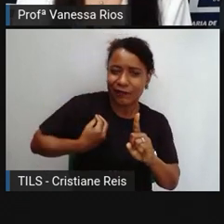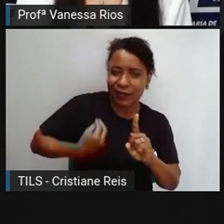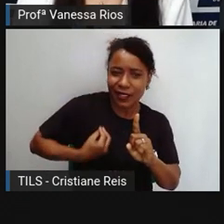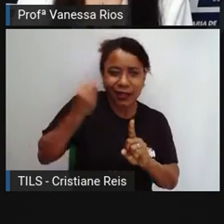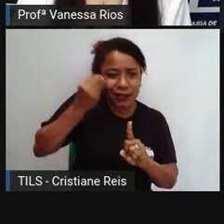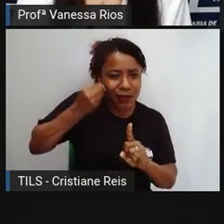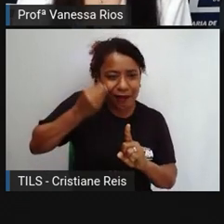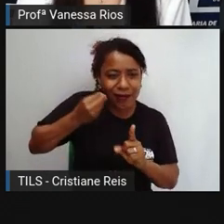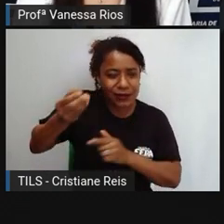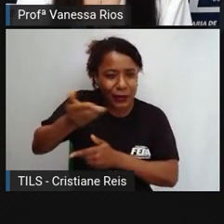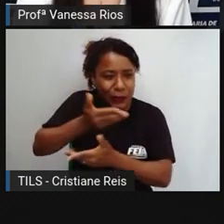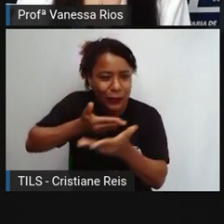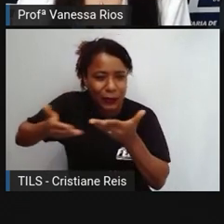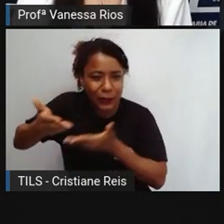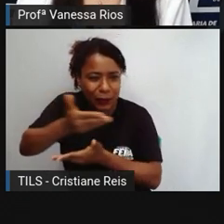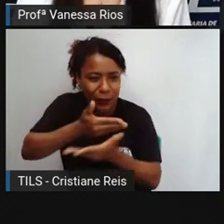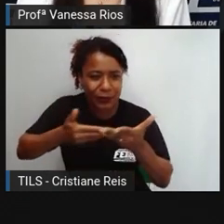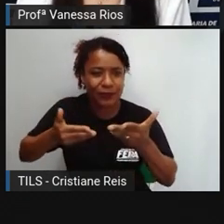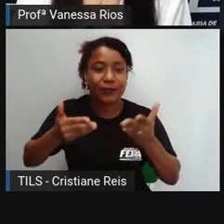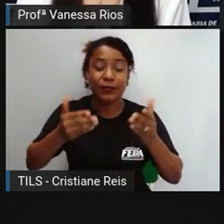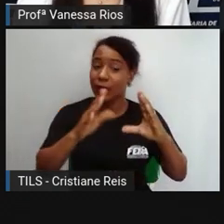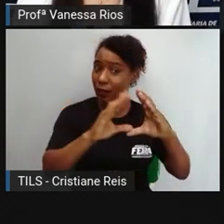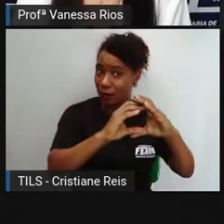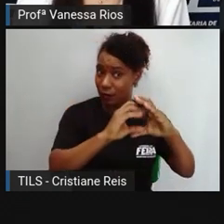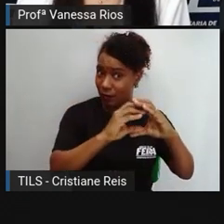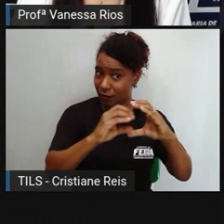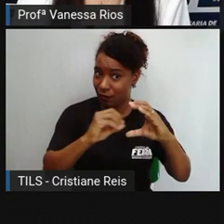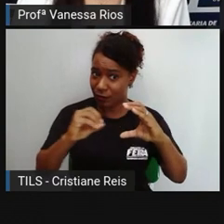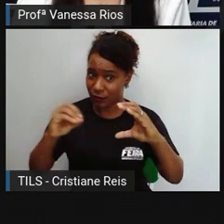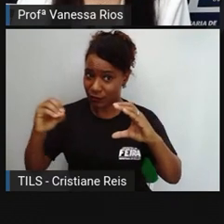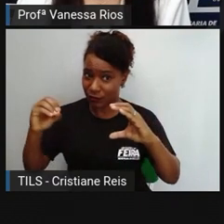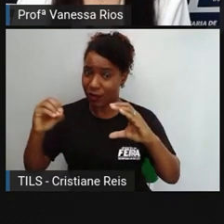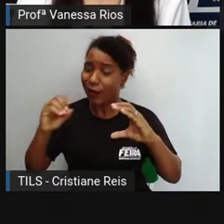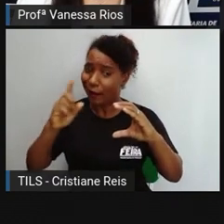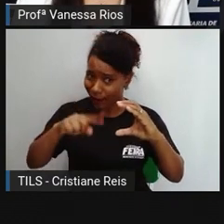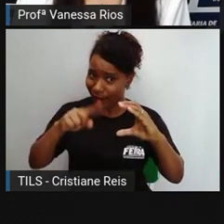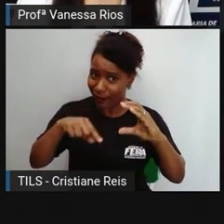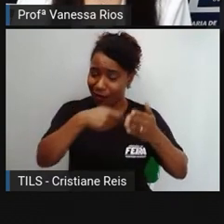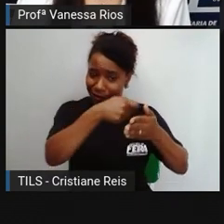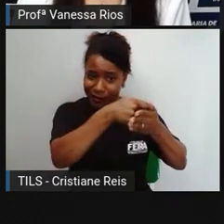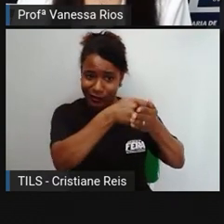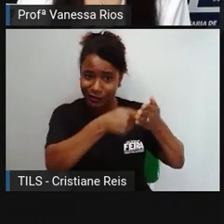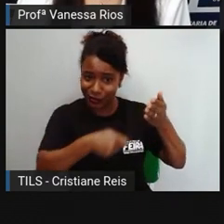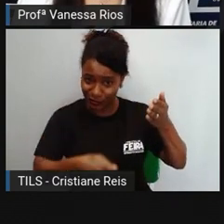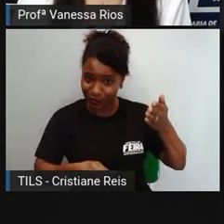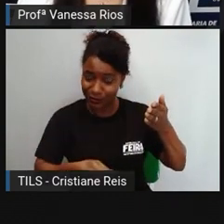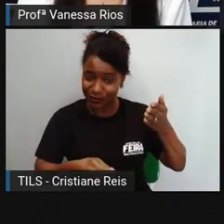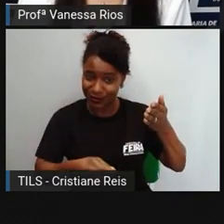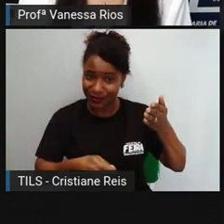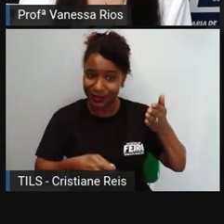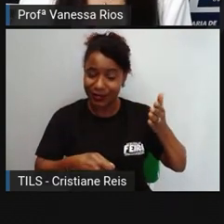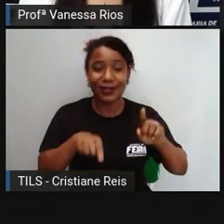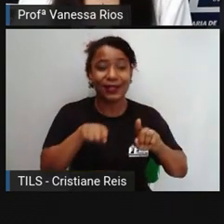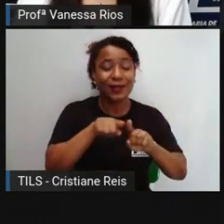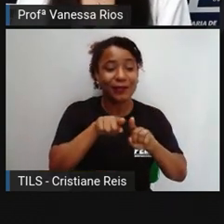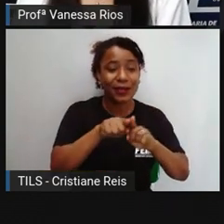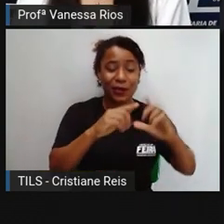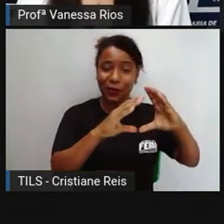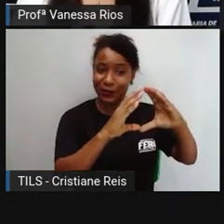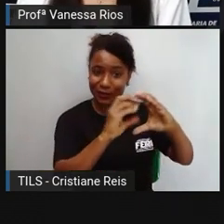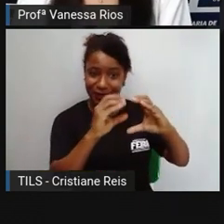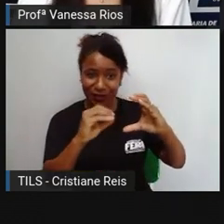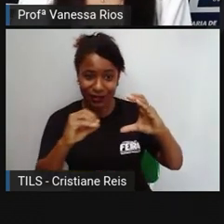Os emojis podem ser considerados registros? Os emojis também são uma forma de